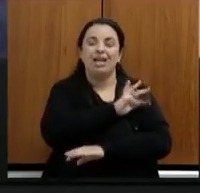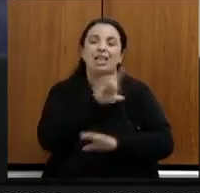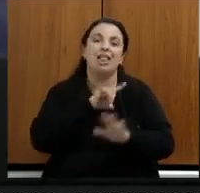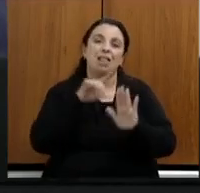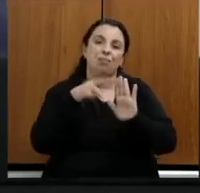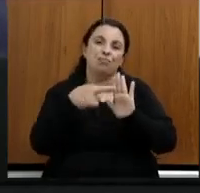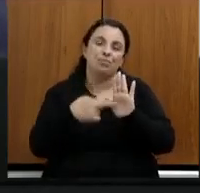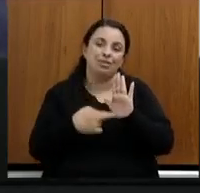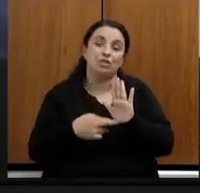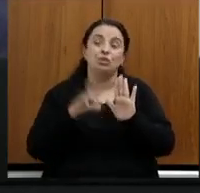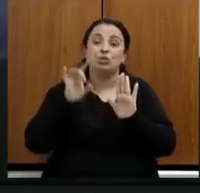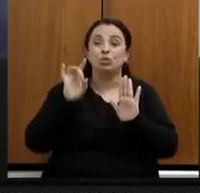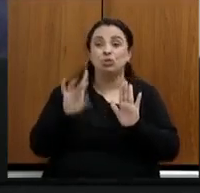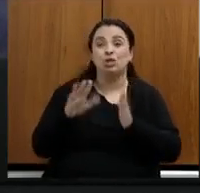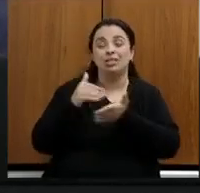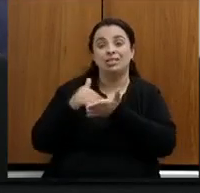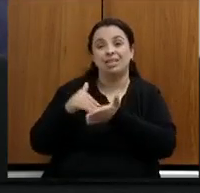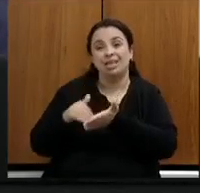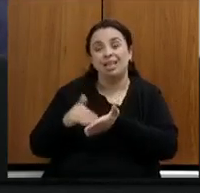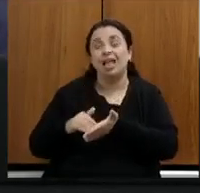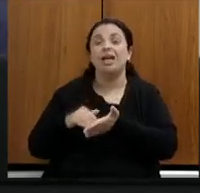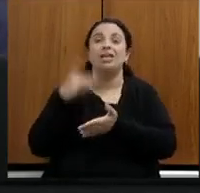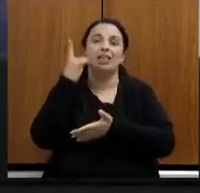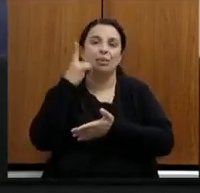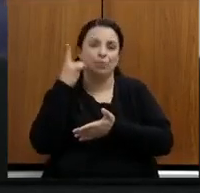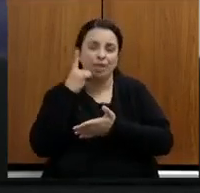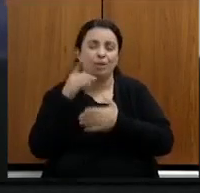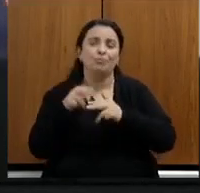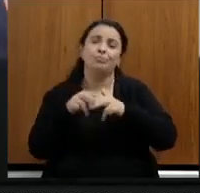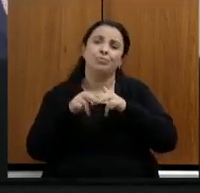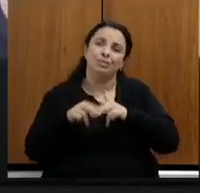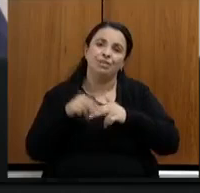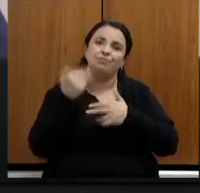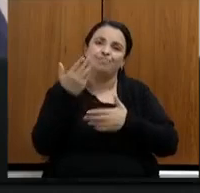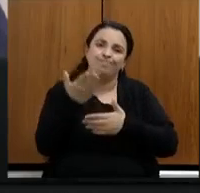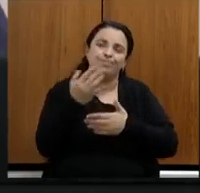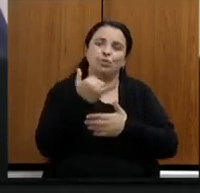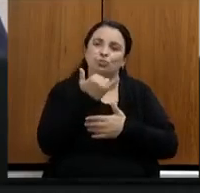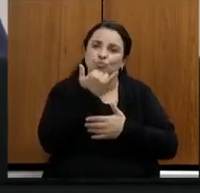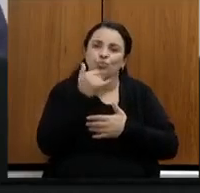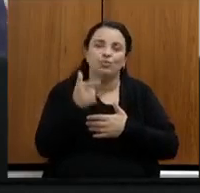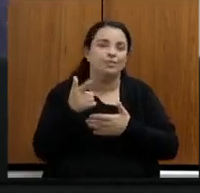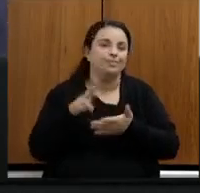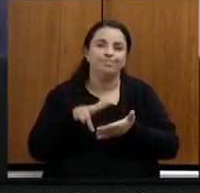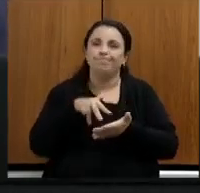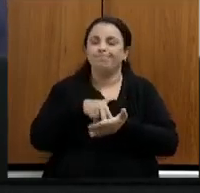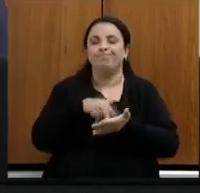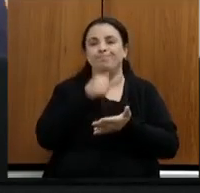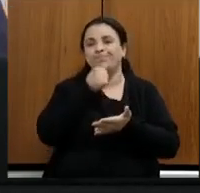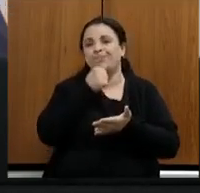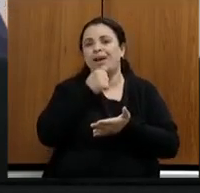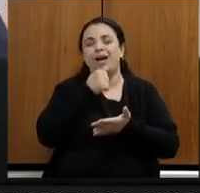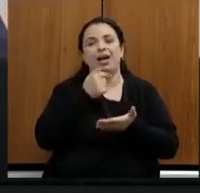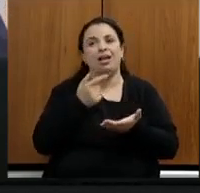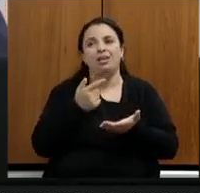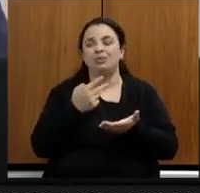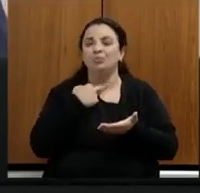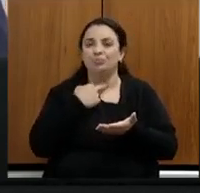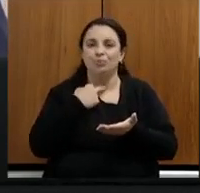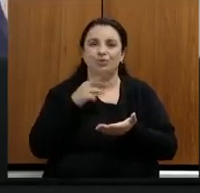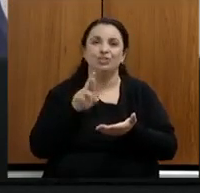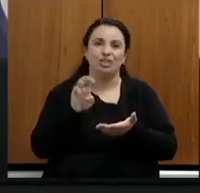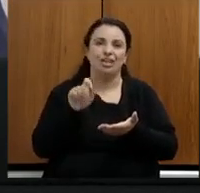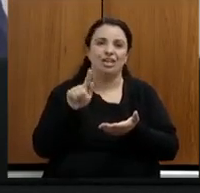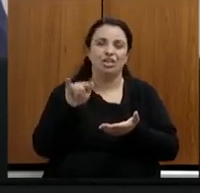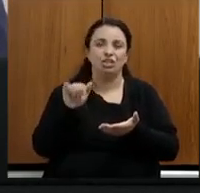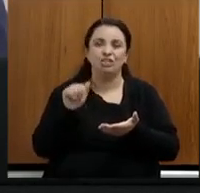afins e os deputados então por isso não houve a fala da Regina aqui como